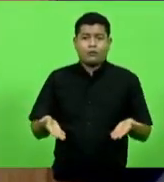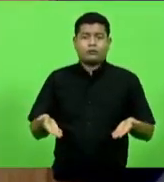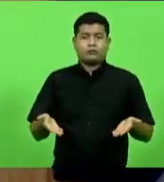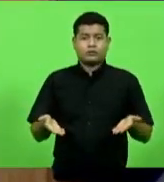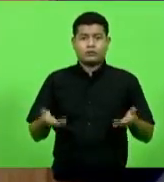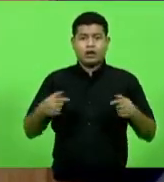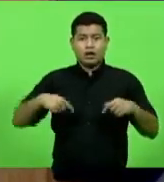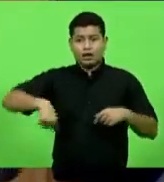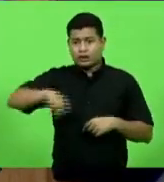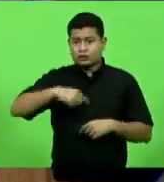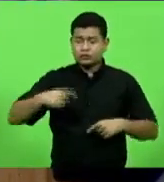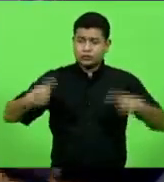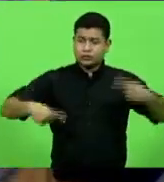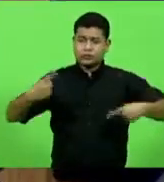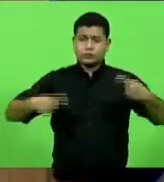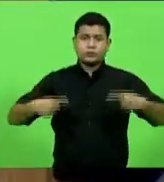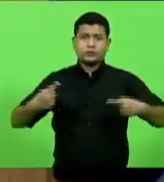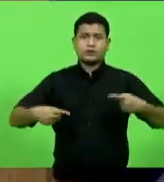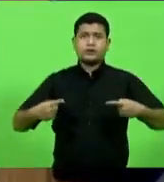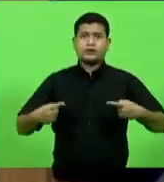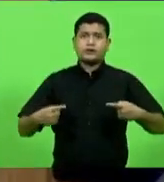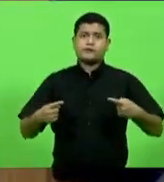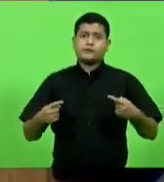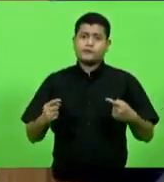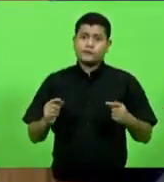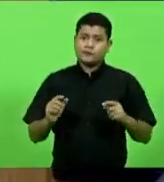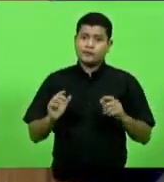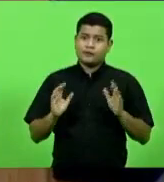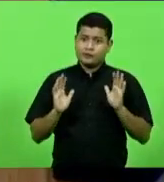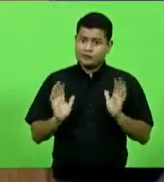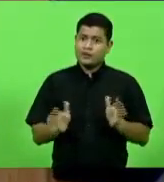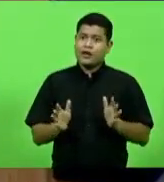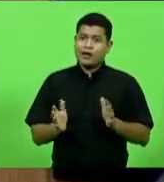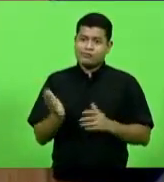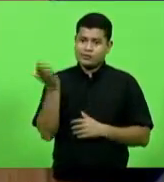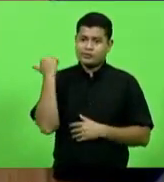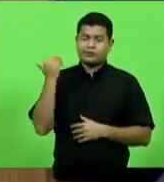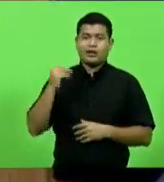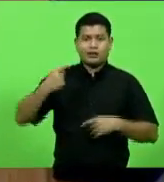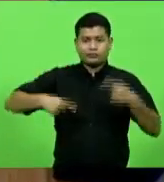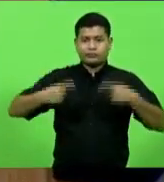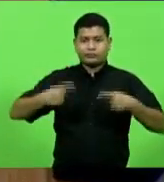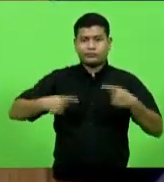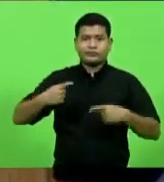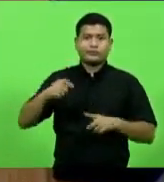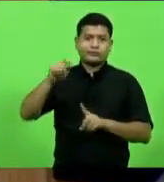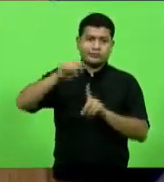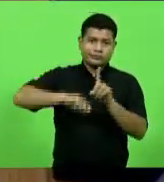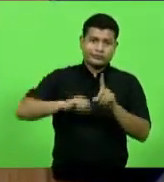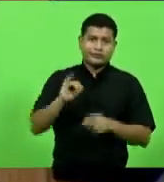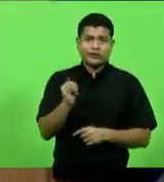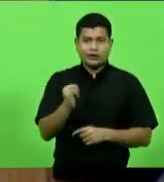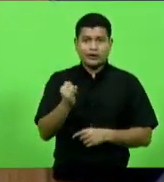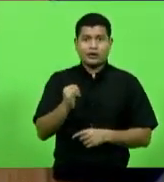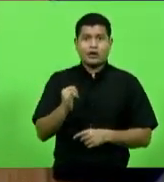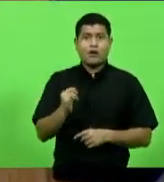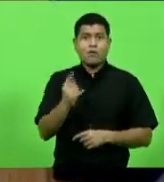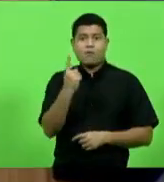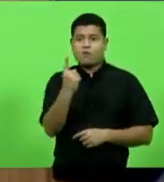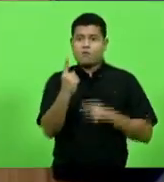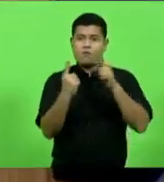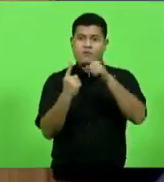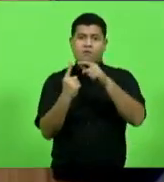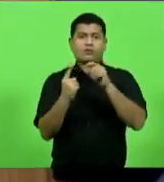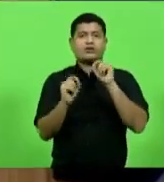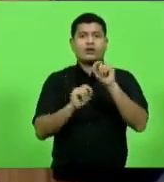discutindo, o que era para a gente ter discutido ainda em janeiro, apenas, única e exclusivamente, a